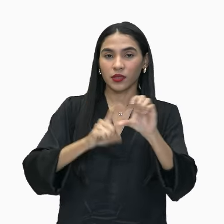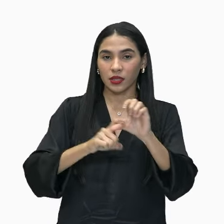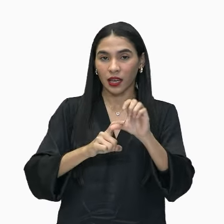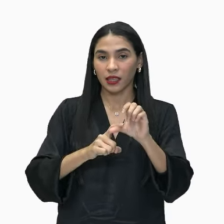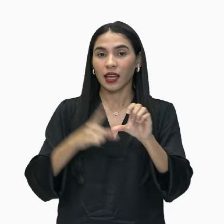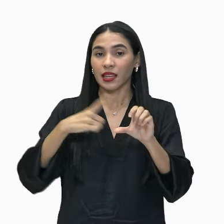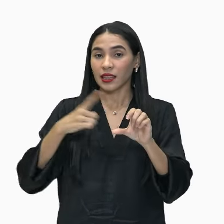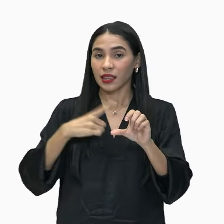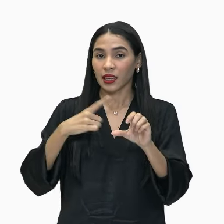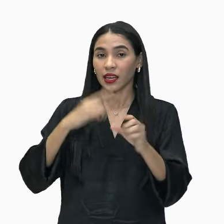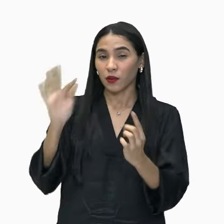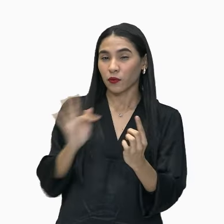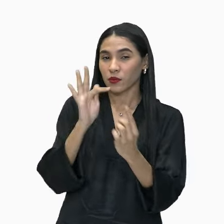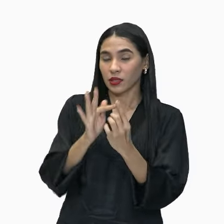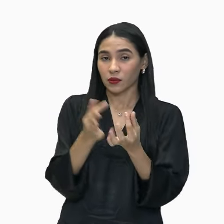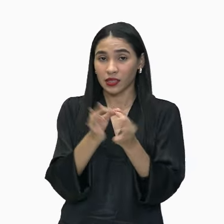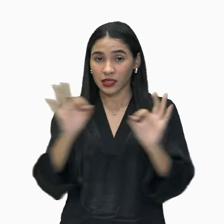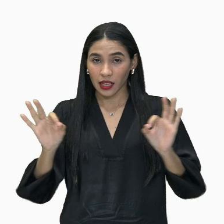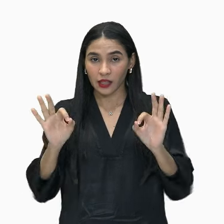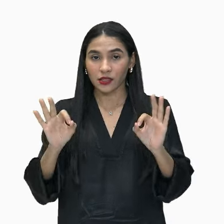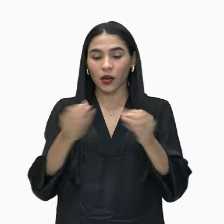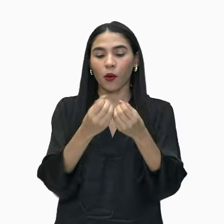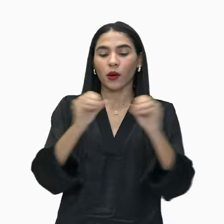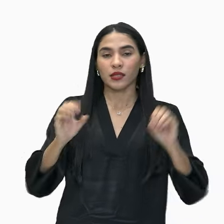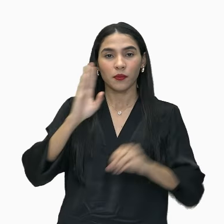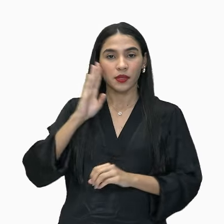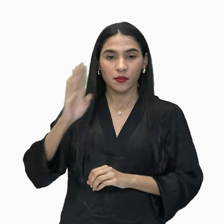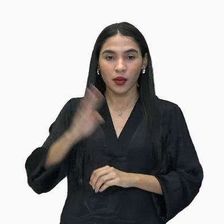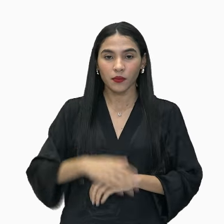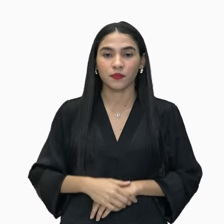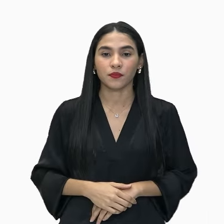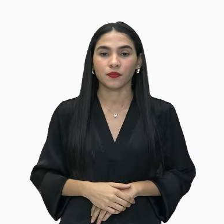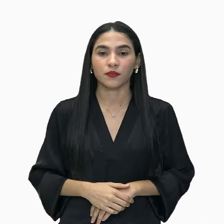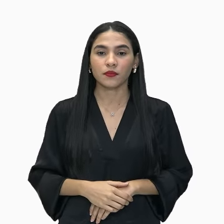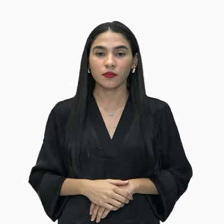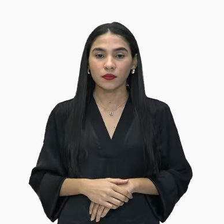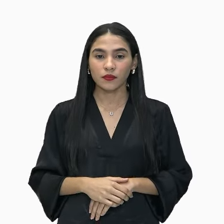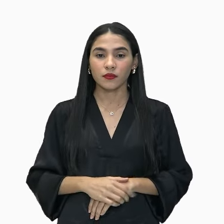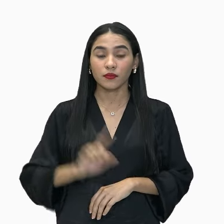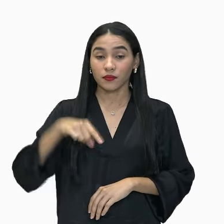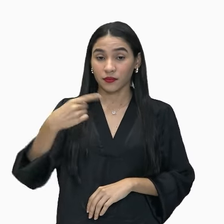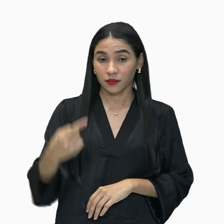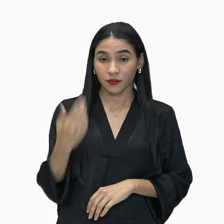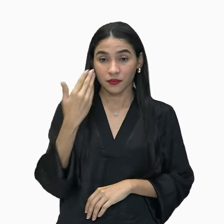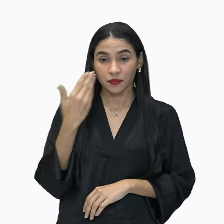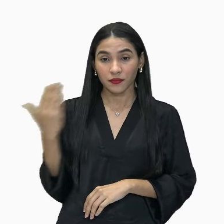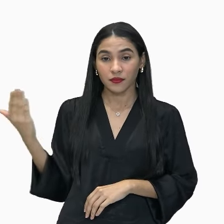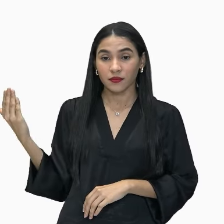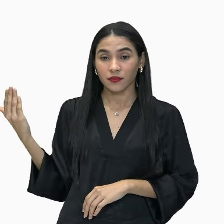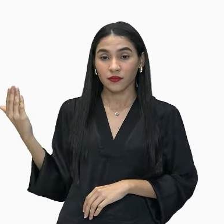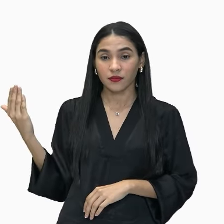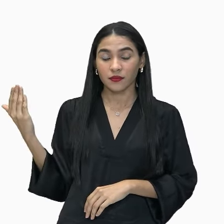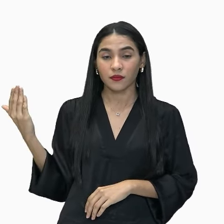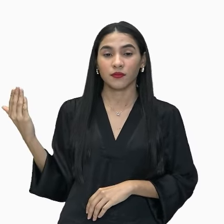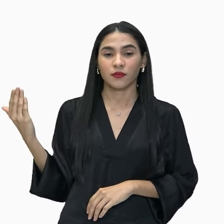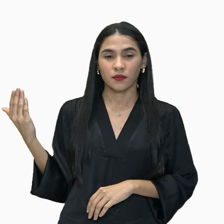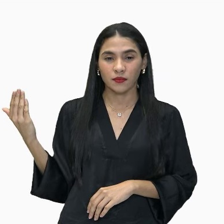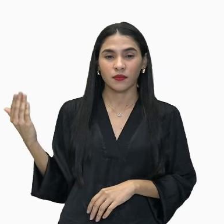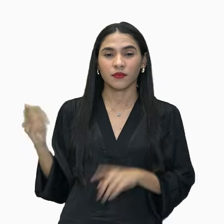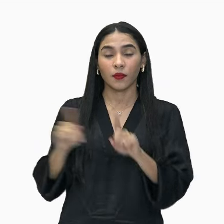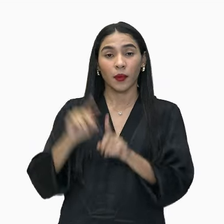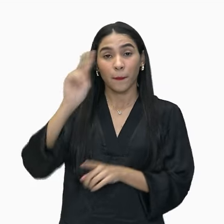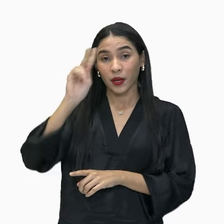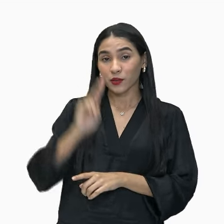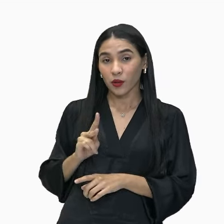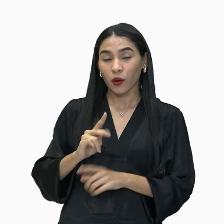sintática da oração principal, tá? E aí, avançando agora no nosso estudo, nós temos aí uma história em